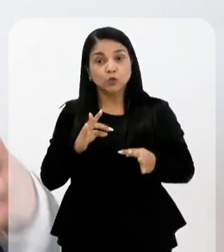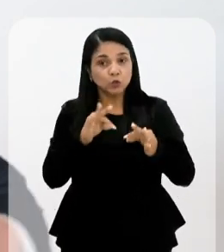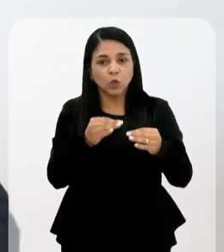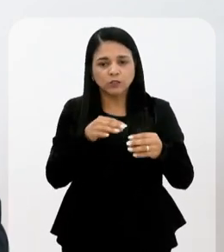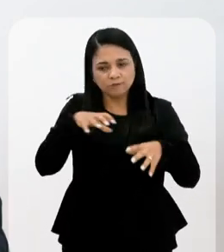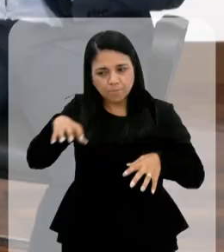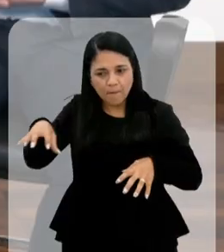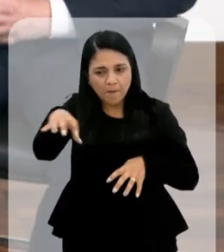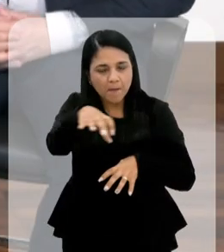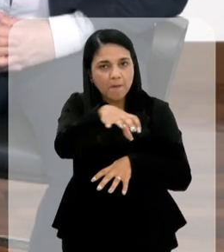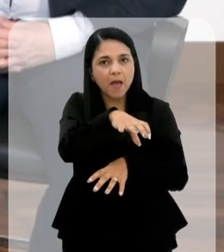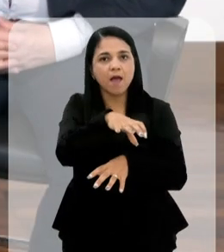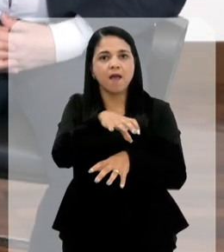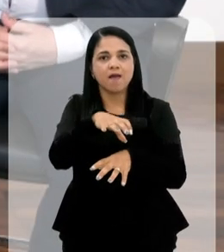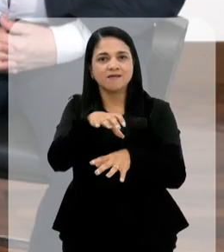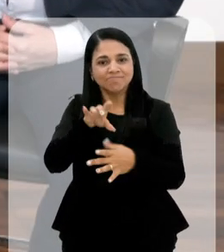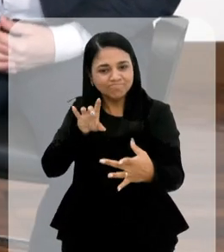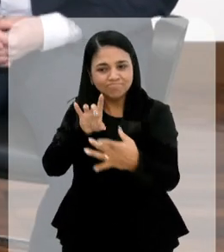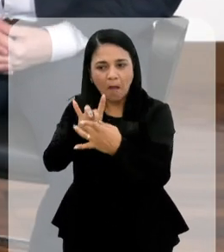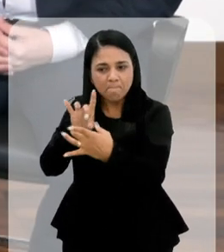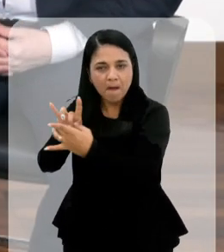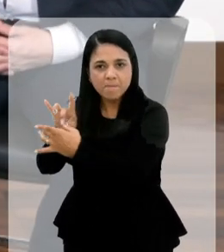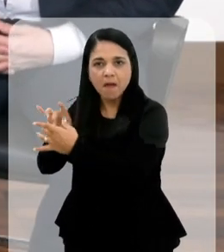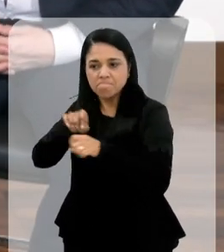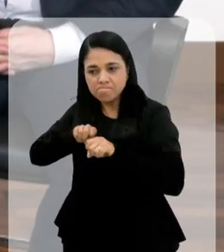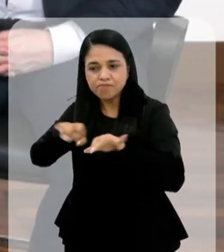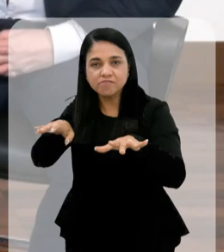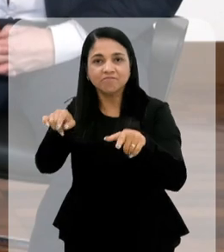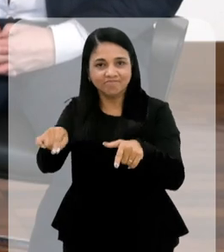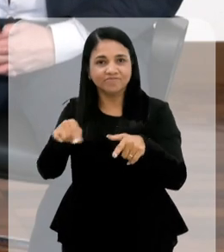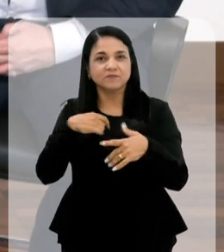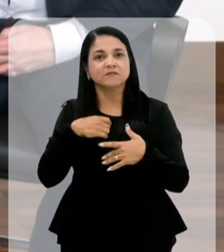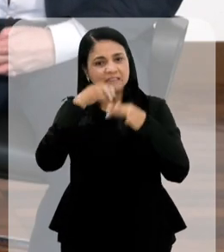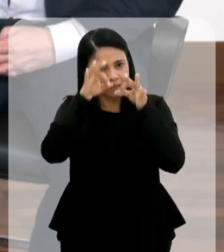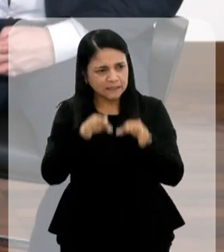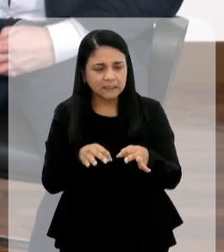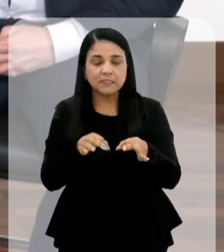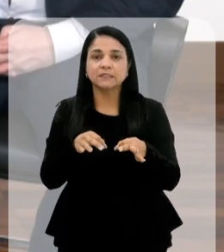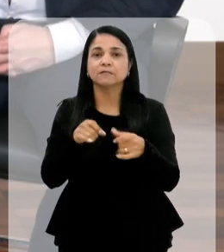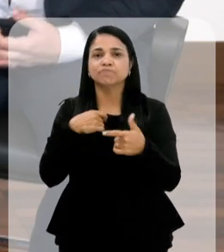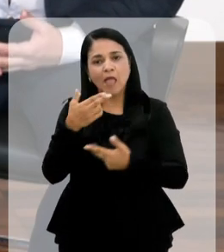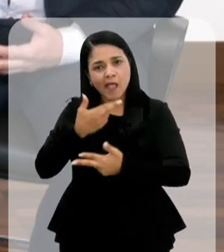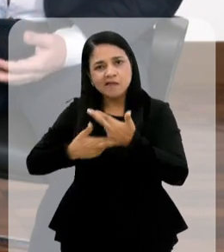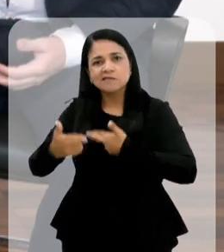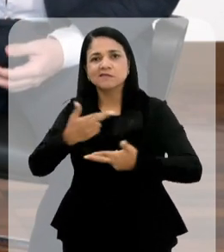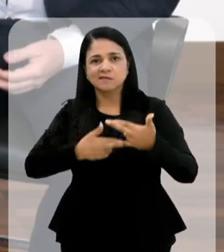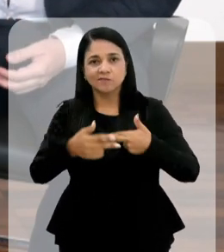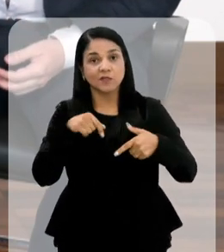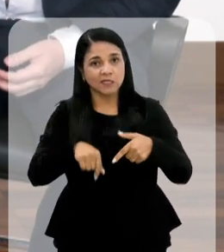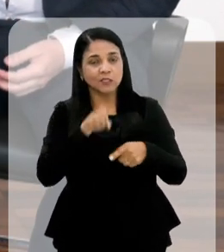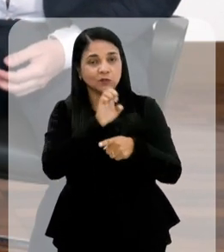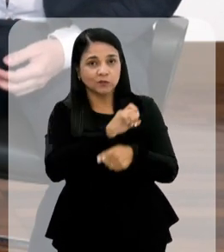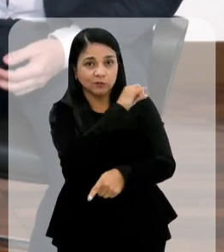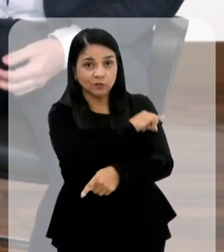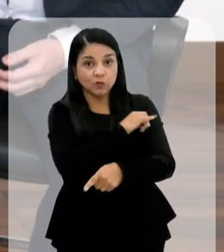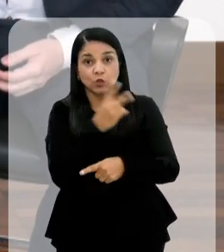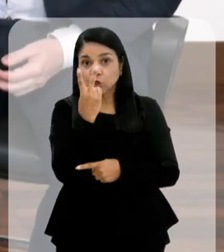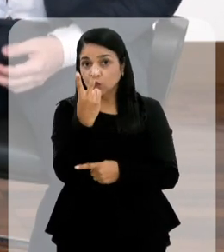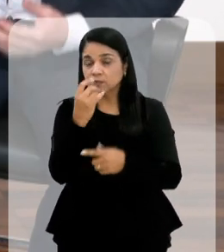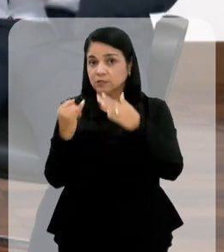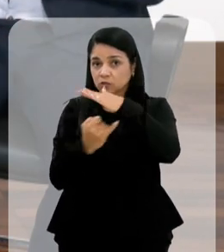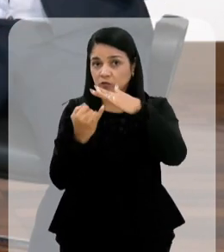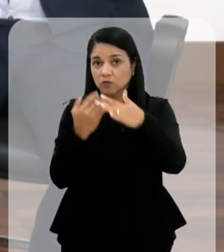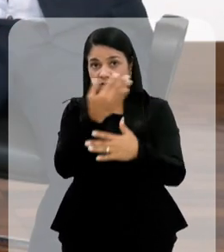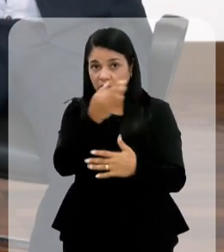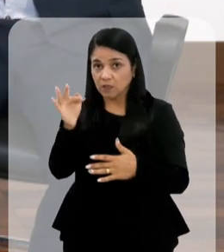acaba ganhando todas, né? Então... Uma puxa a outra. Com certeza, com certeza. Então, a gente está muito nessa relação. Aqui no Rio de Janeiro, a gente tem dois